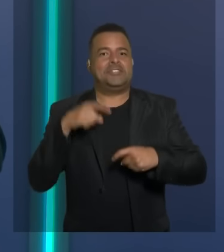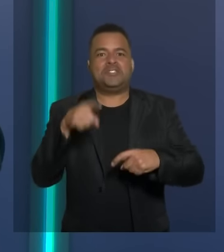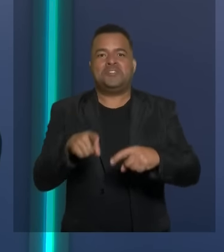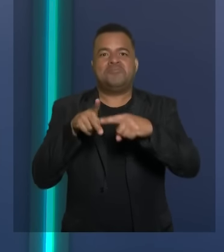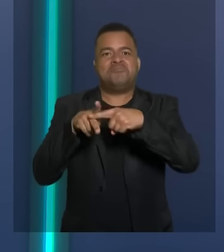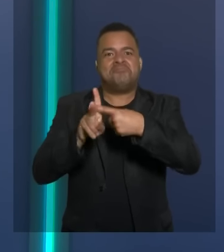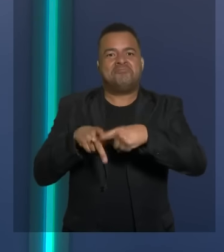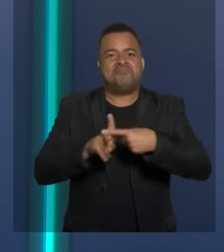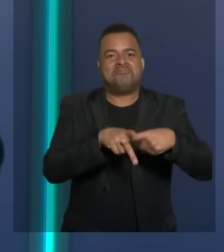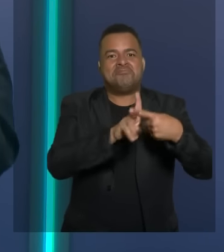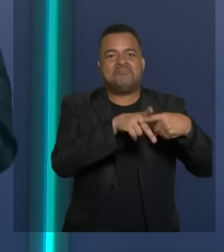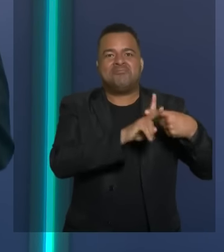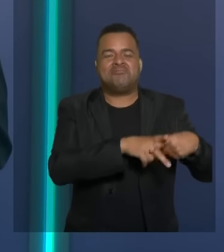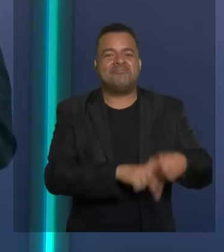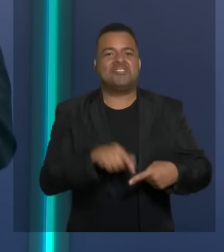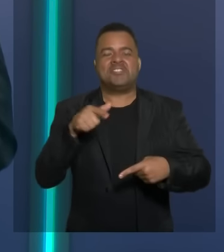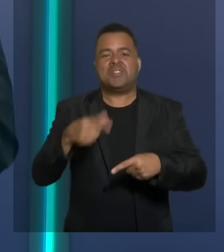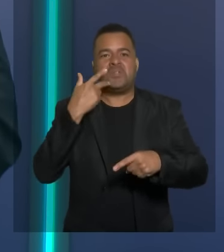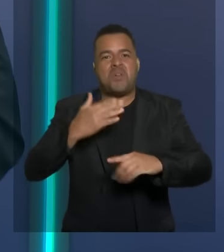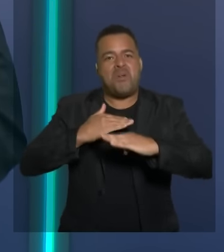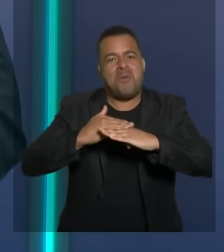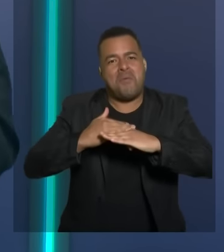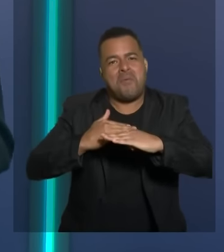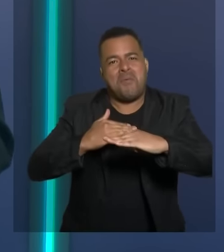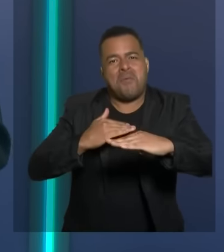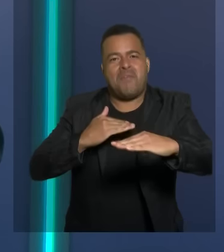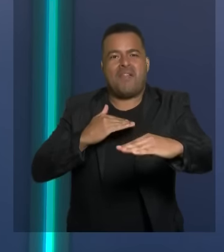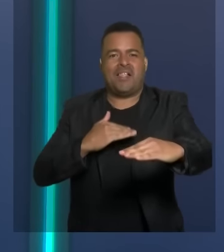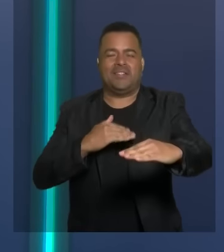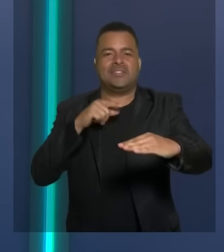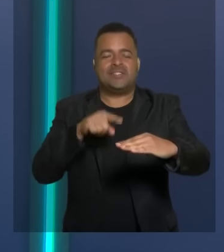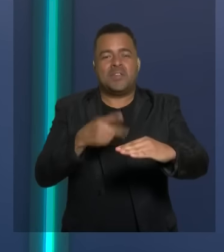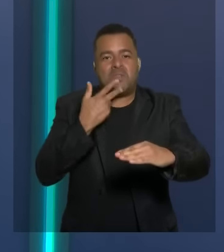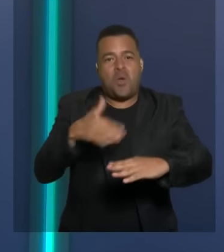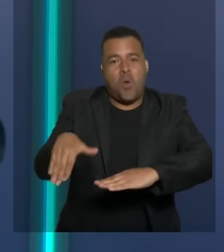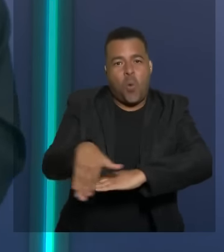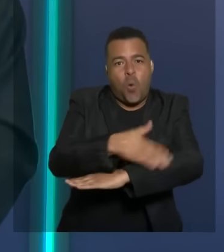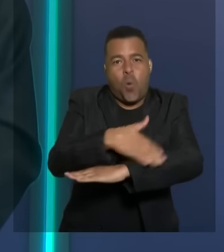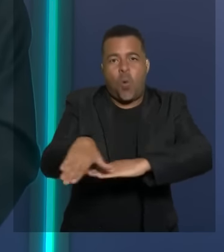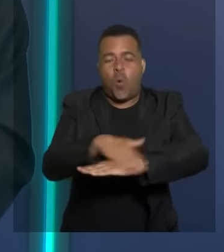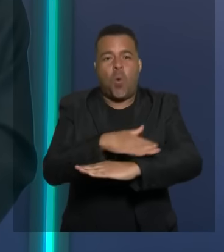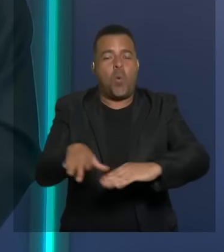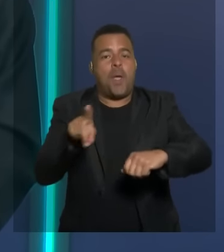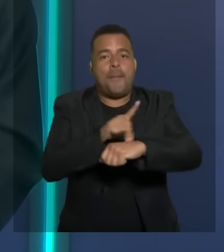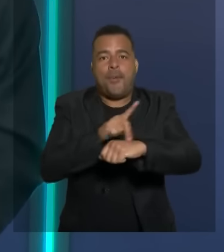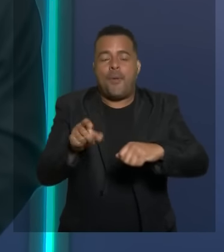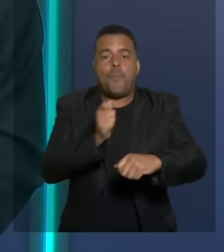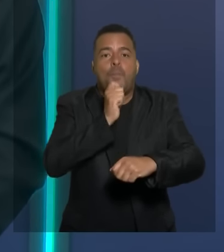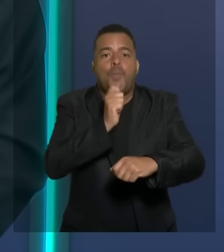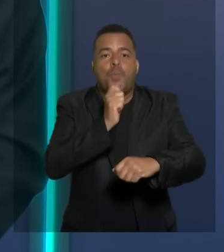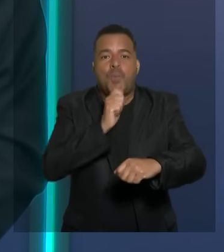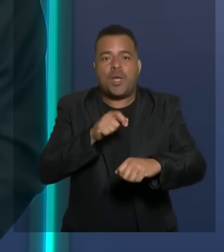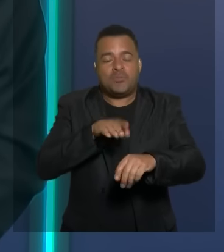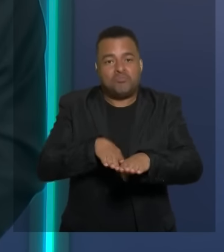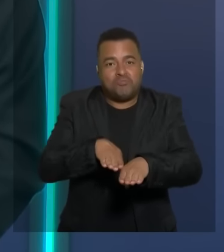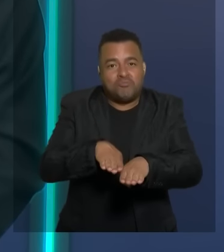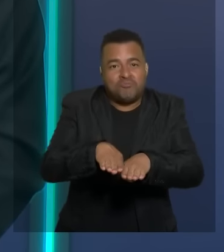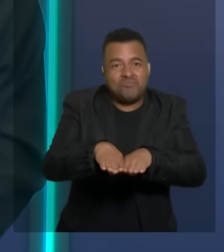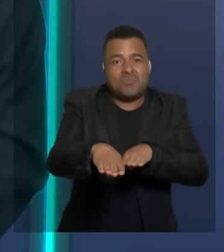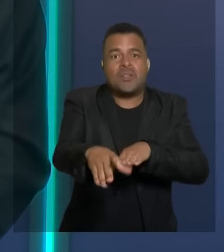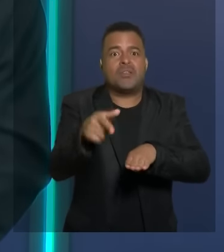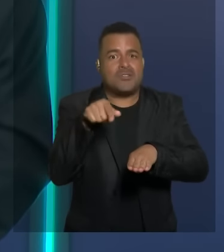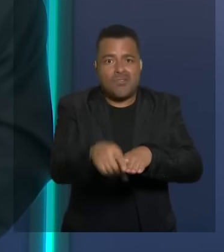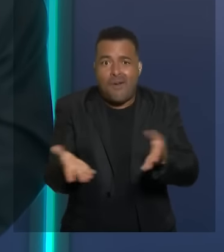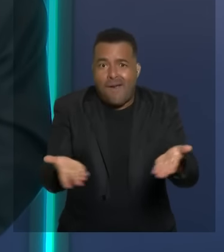nossas estradas e também manutenção nas nossas ruas que ainda não tem pavimento porque somente agora no Finiza